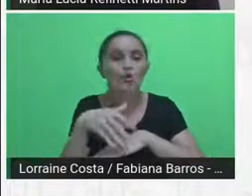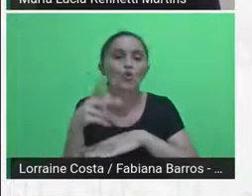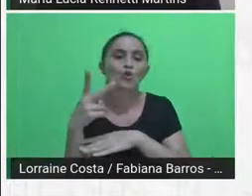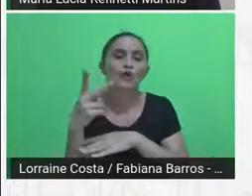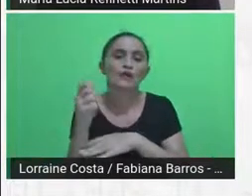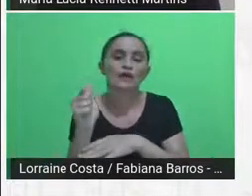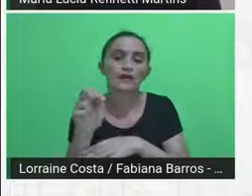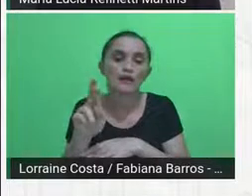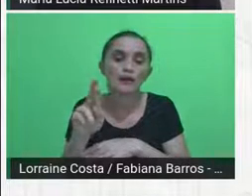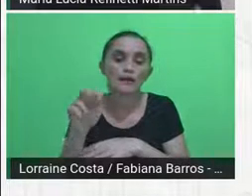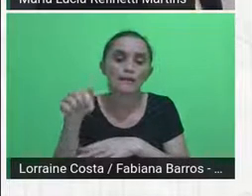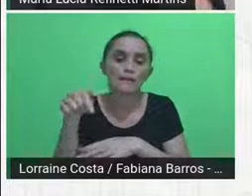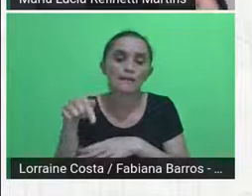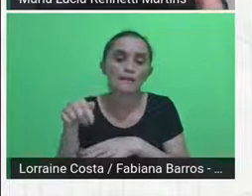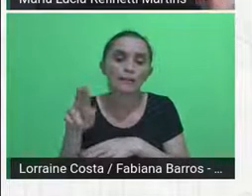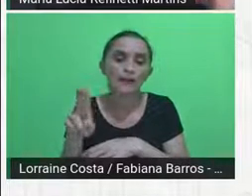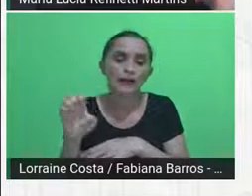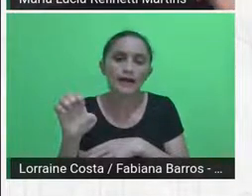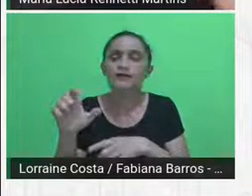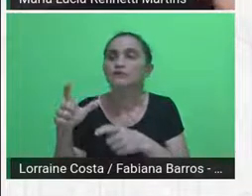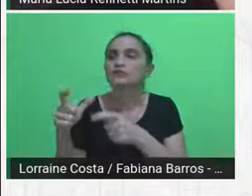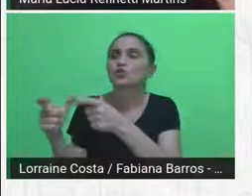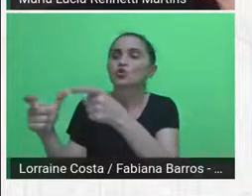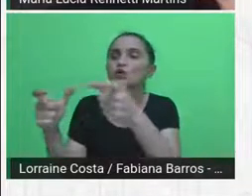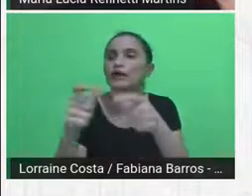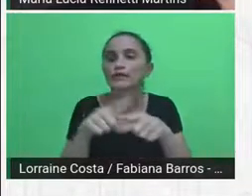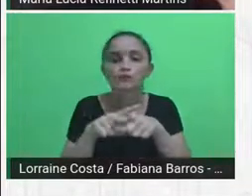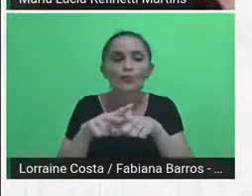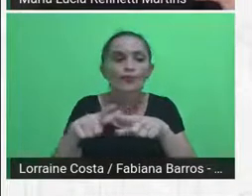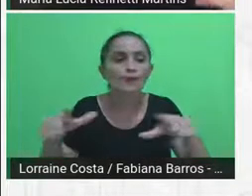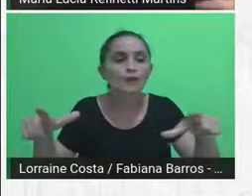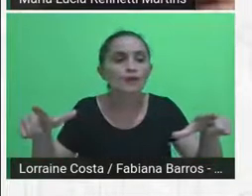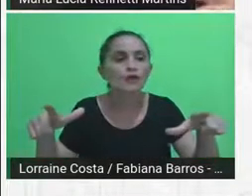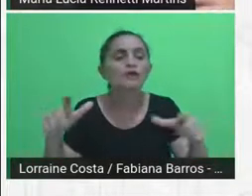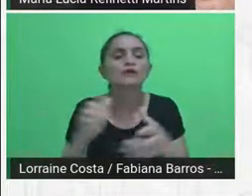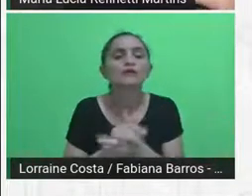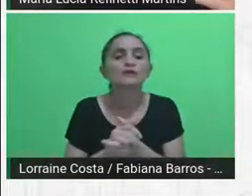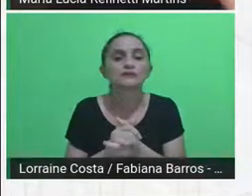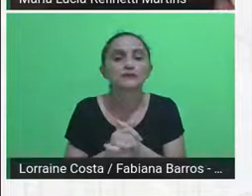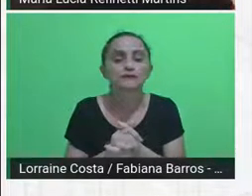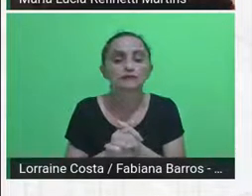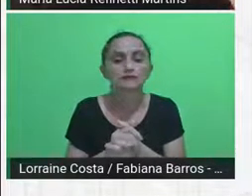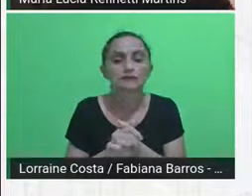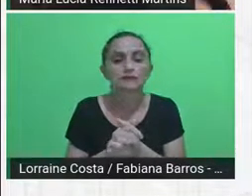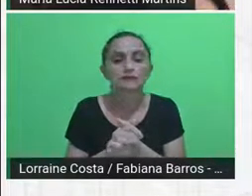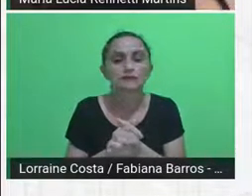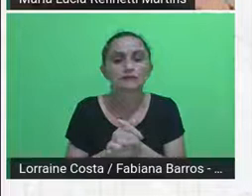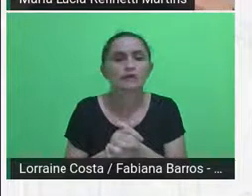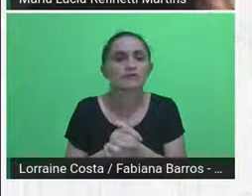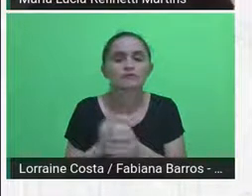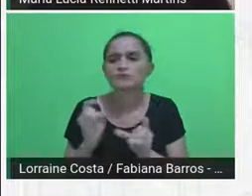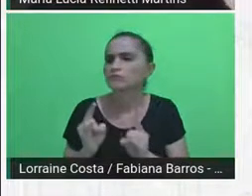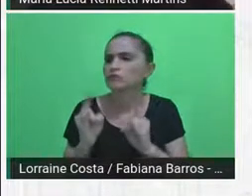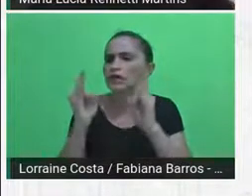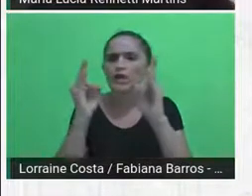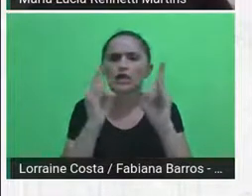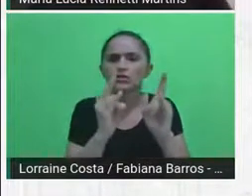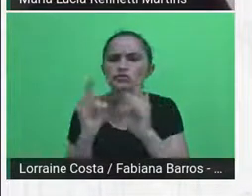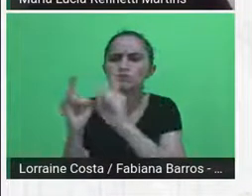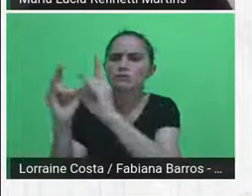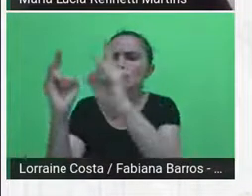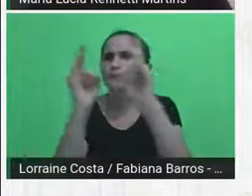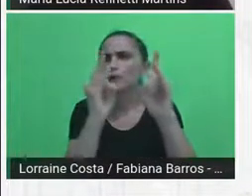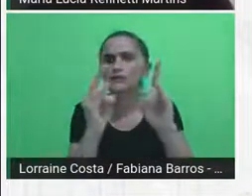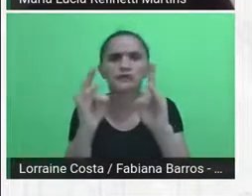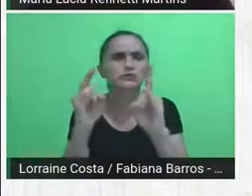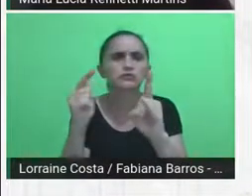espaços vazios, as edificações não utilizadas